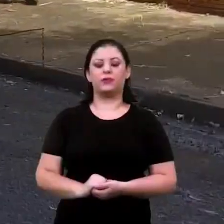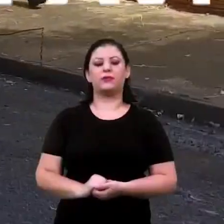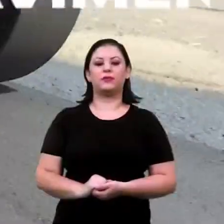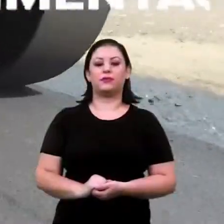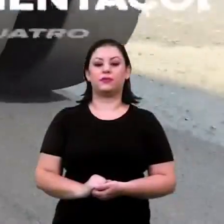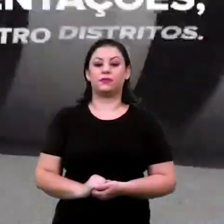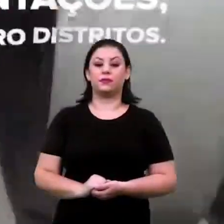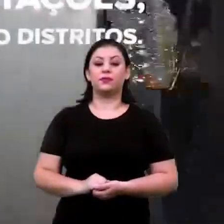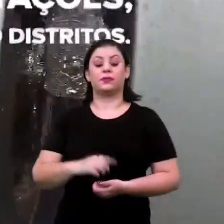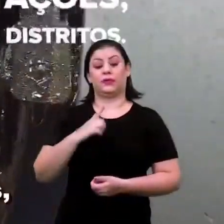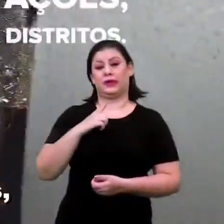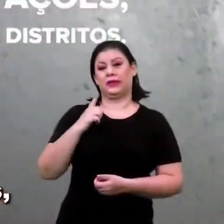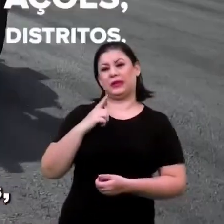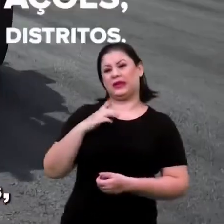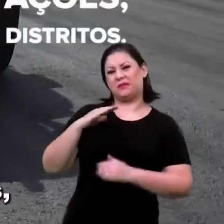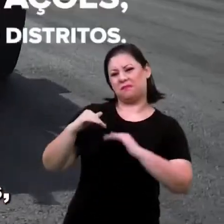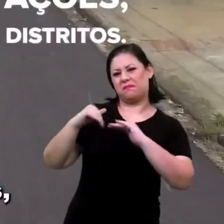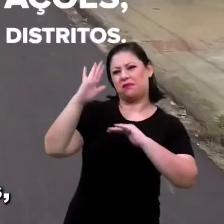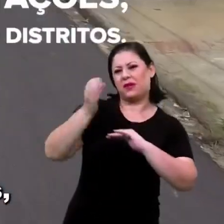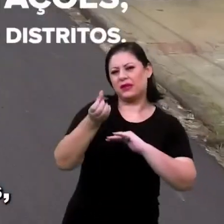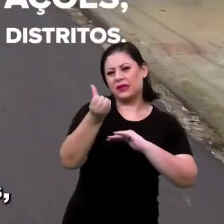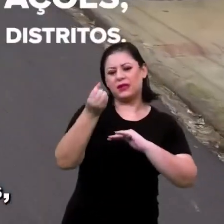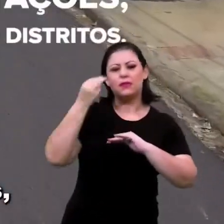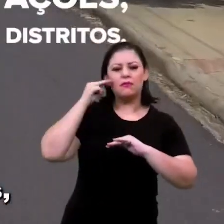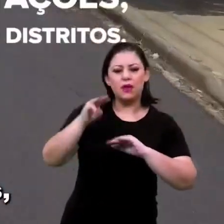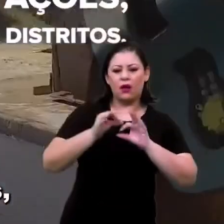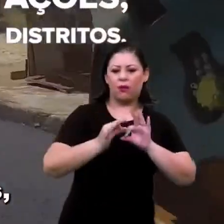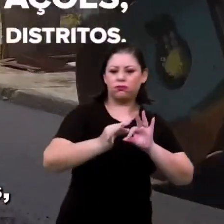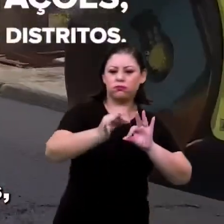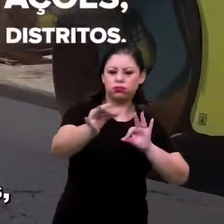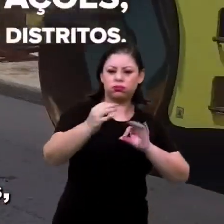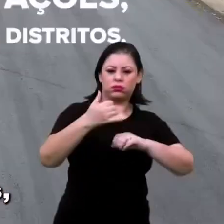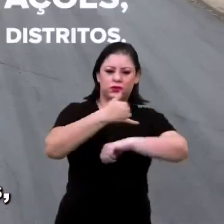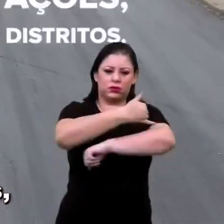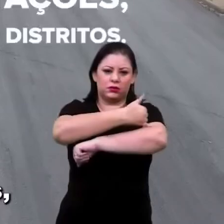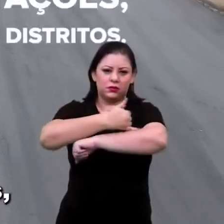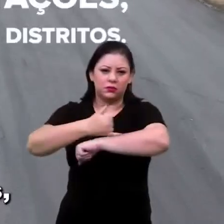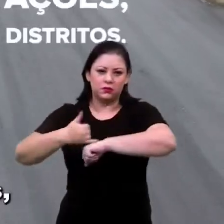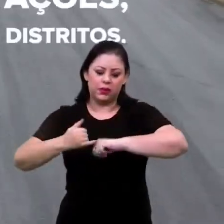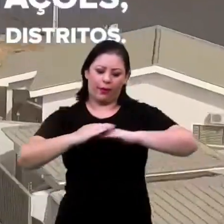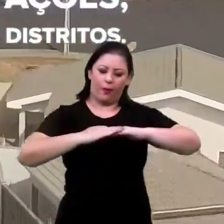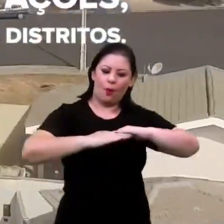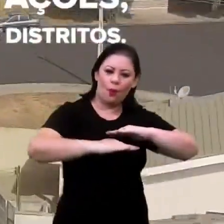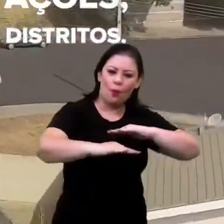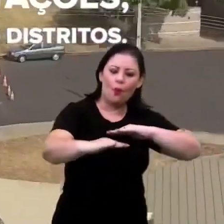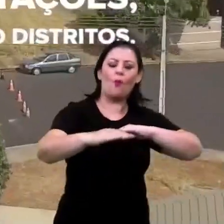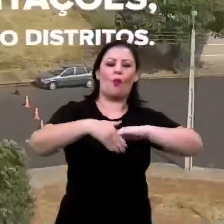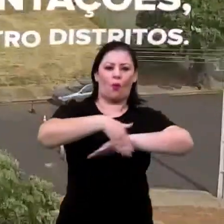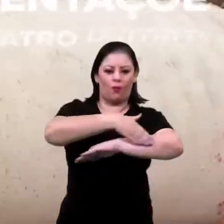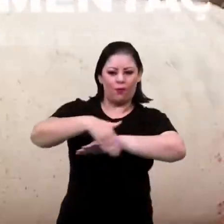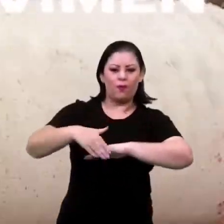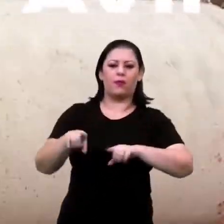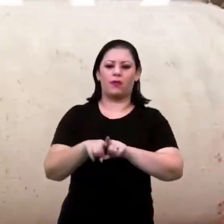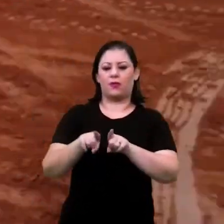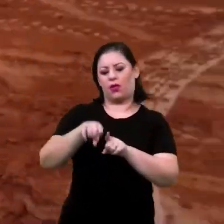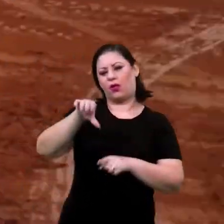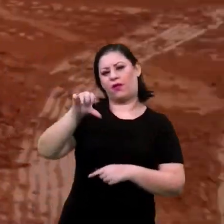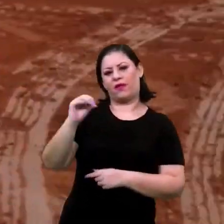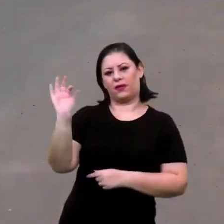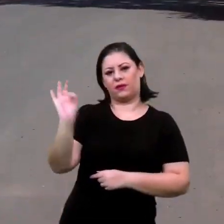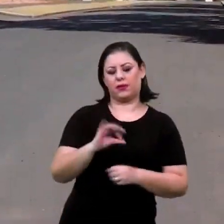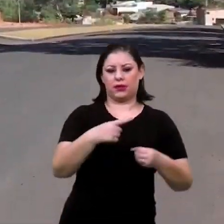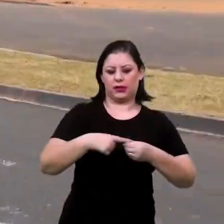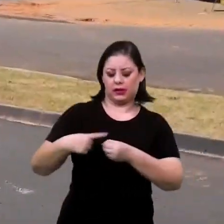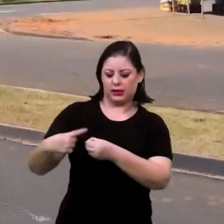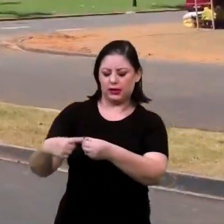Mais de 6 milhões de metros quadrados, entre recapiamentos e pavimentações, atingindo 90% do município,